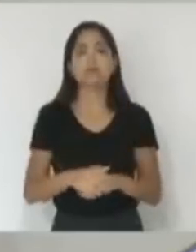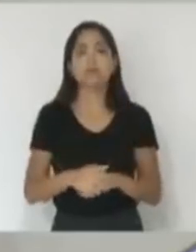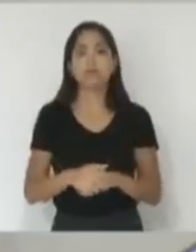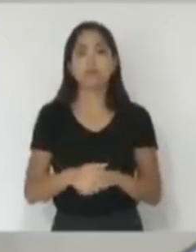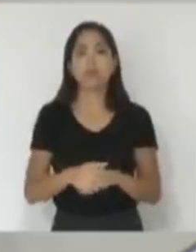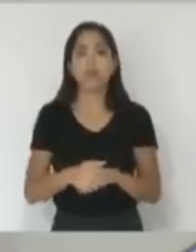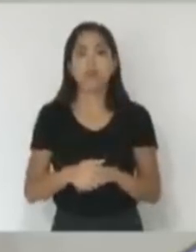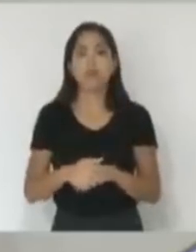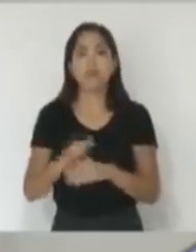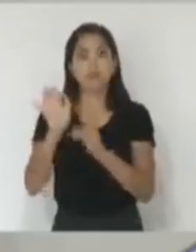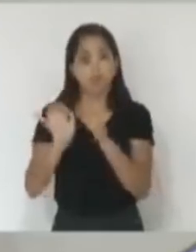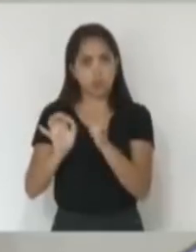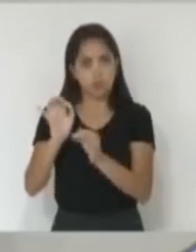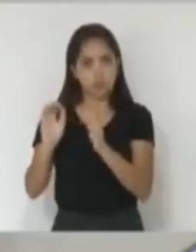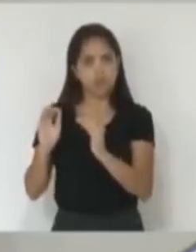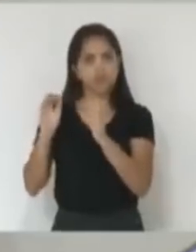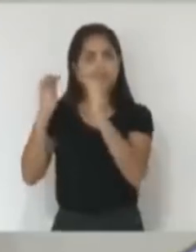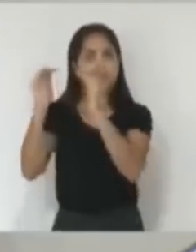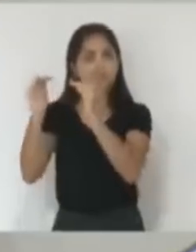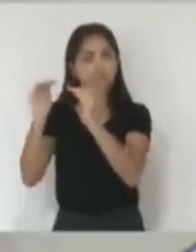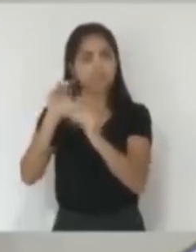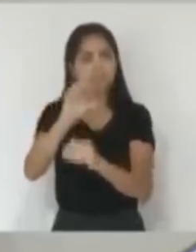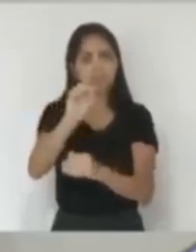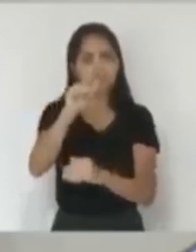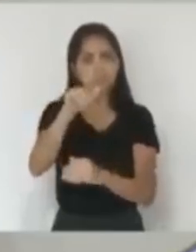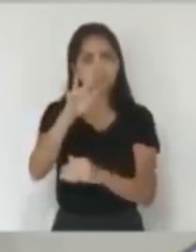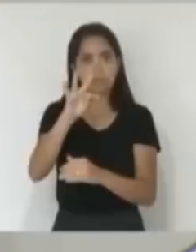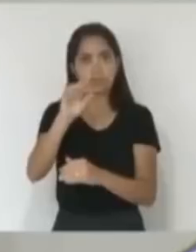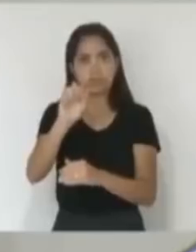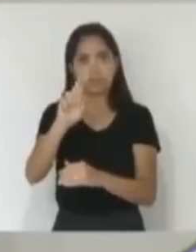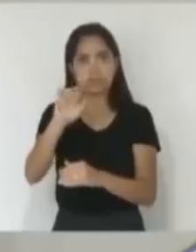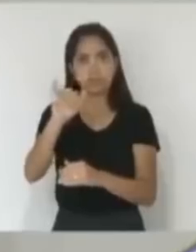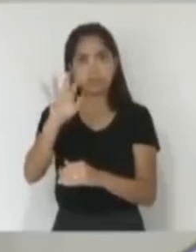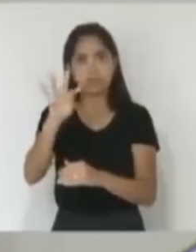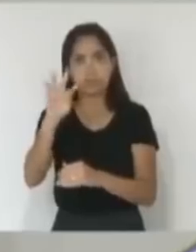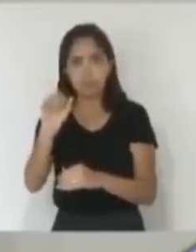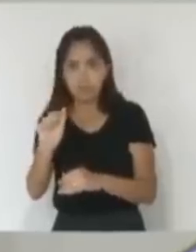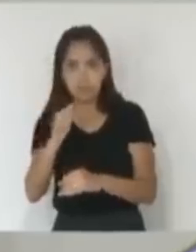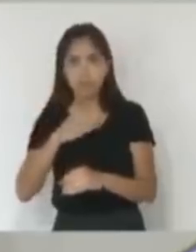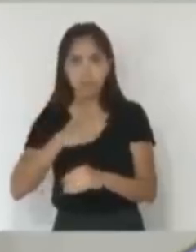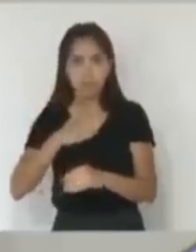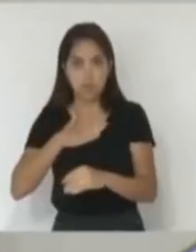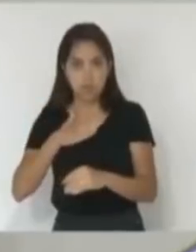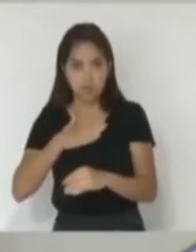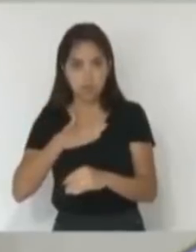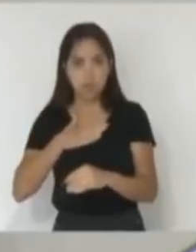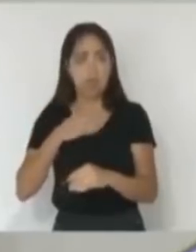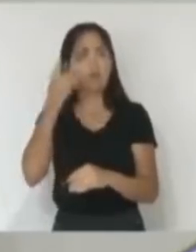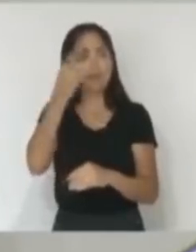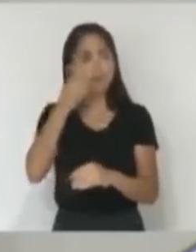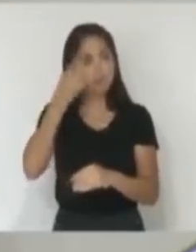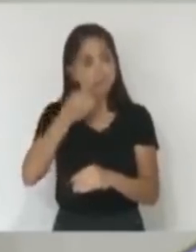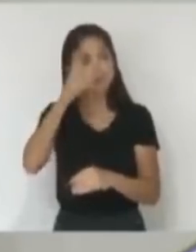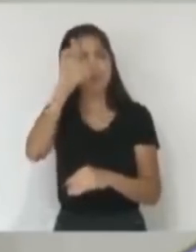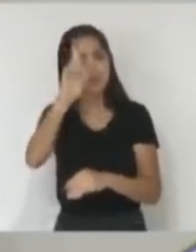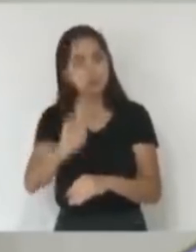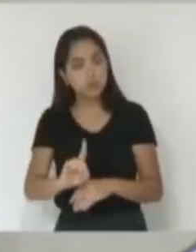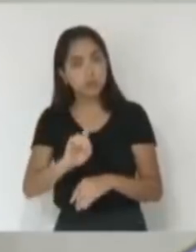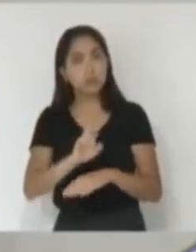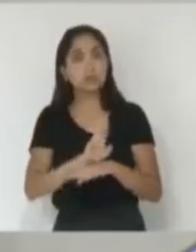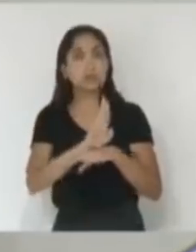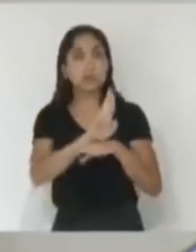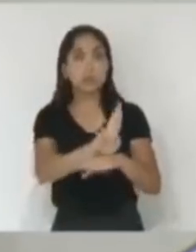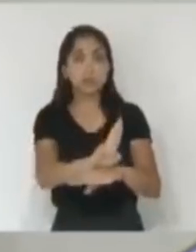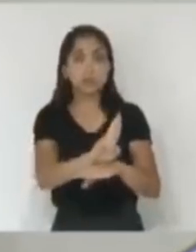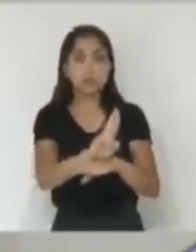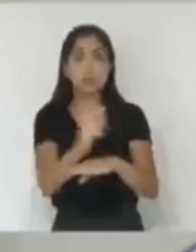Rita, que, recentemente, confirmou que eu, como deputada, tenho, sim, o direito de representar essas